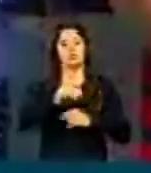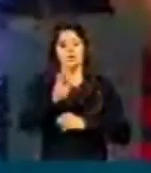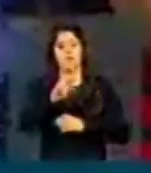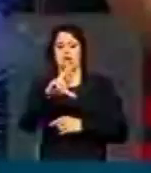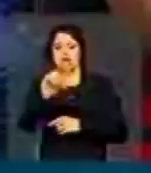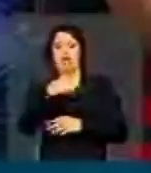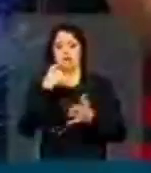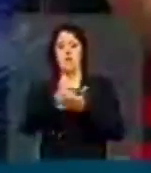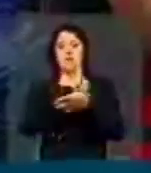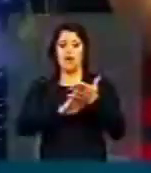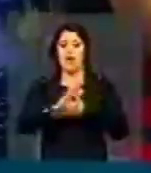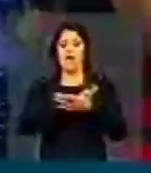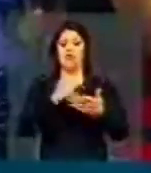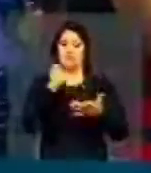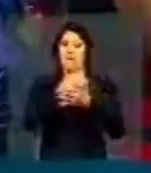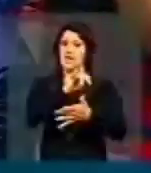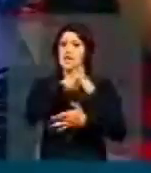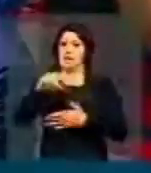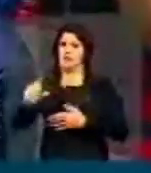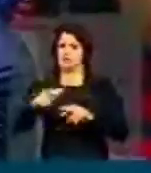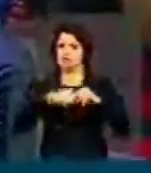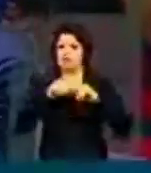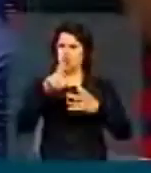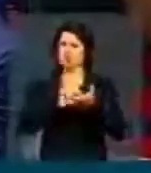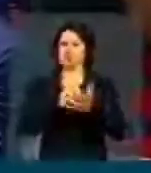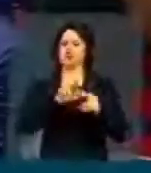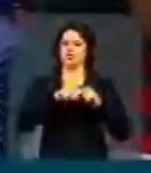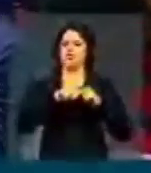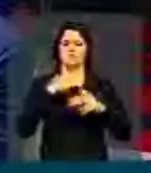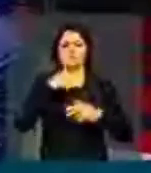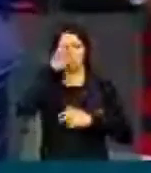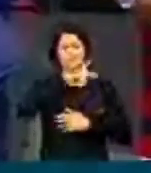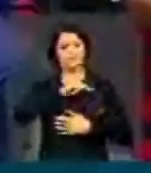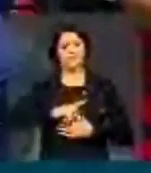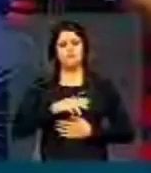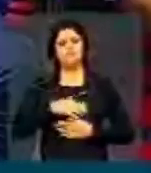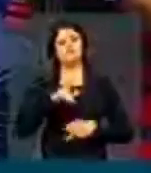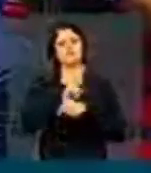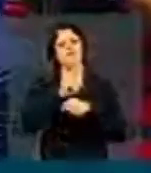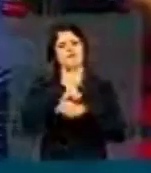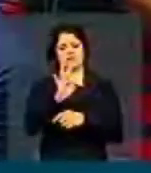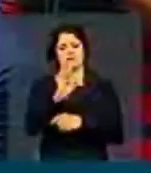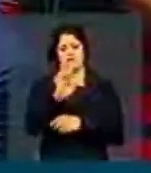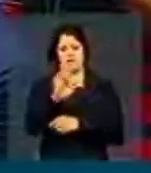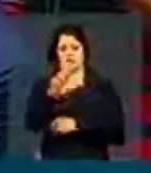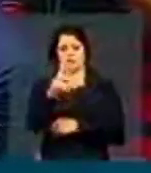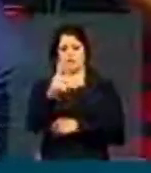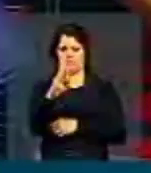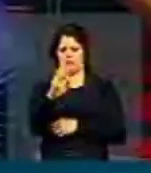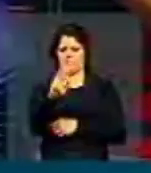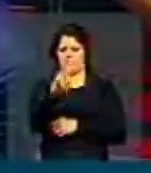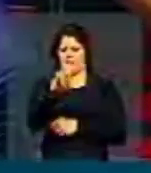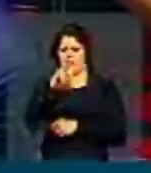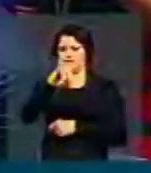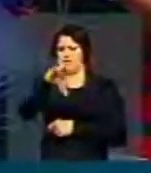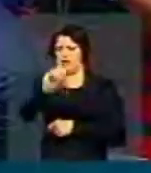nega o dinheiro para o caixa da Previdência. Essa é a grande realidade. Portanto, senhor presidente, em defesa do fator previdenciário, de forma